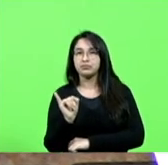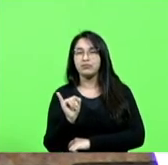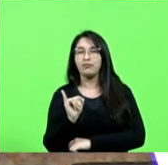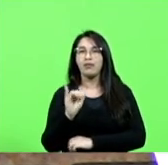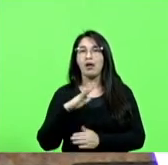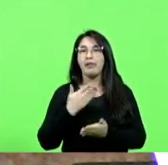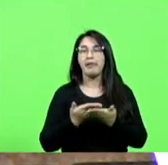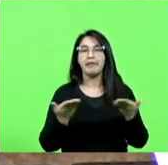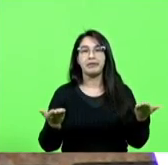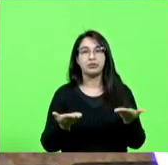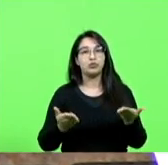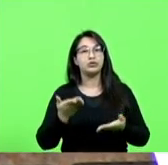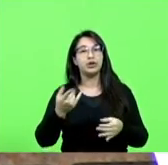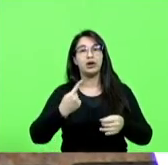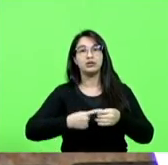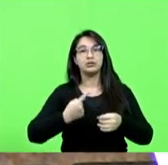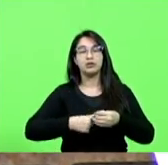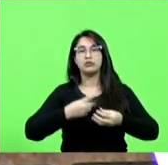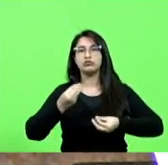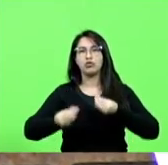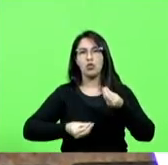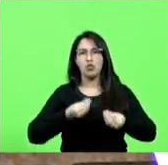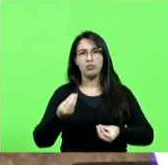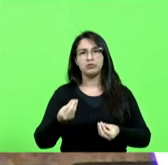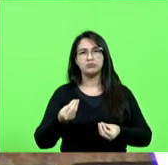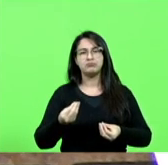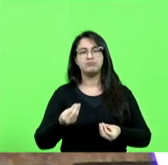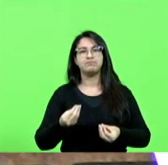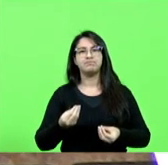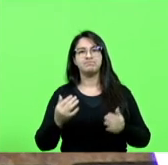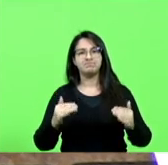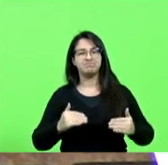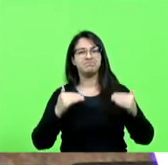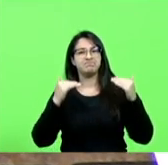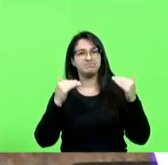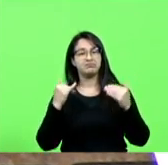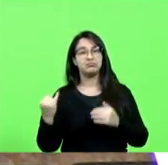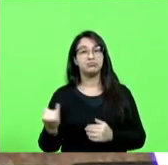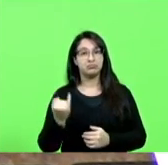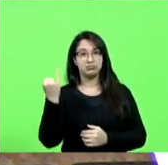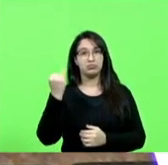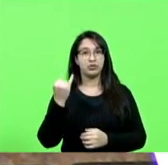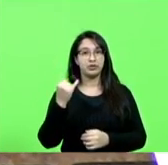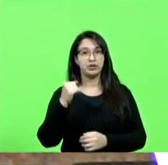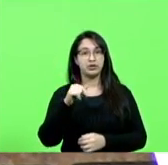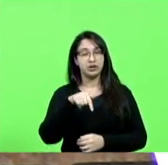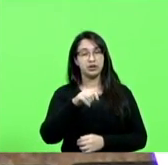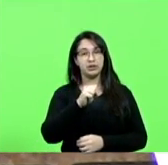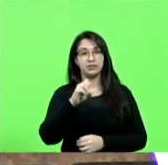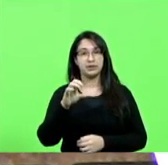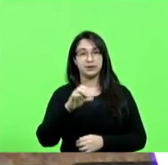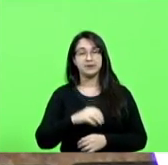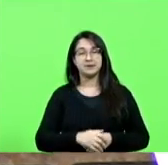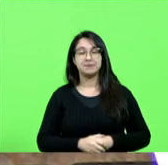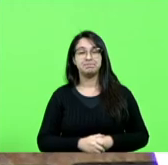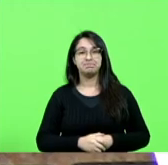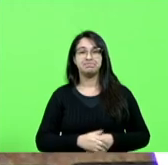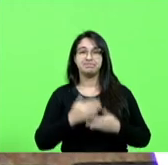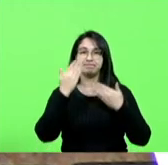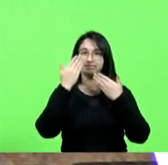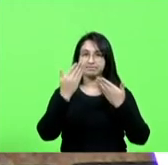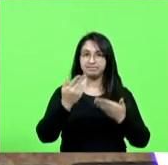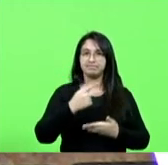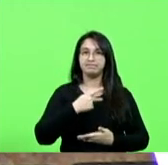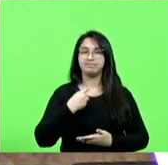ser uma cidade tão pujante e importante para o estado de Santa Catarina. Então, quero agradecer a presença